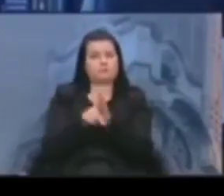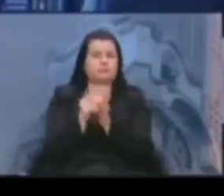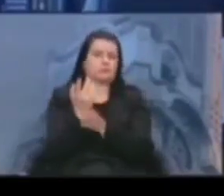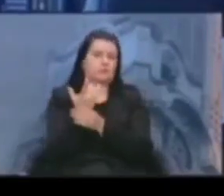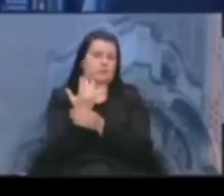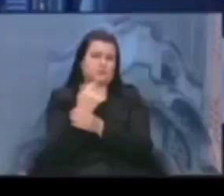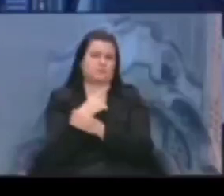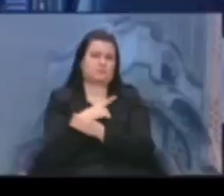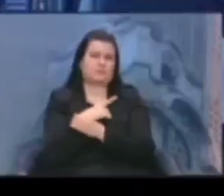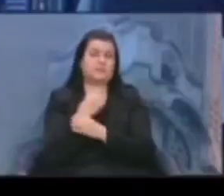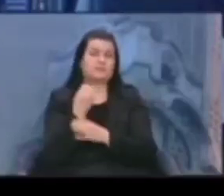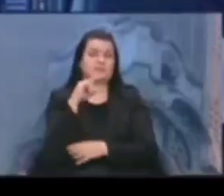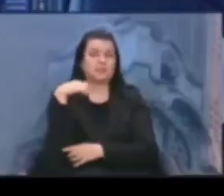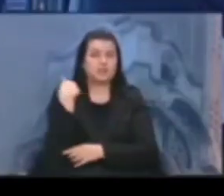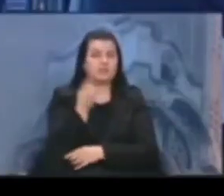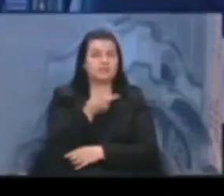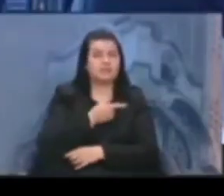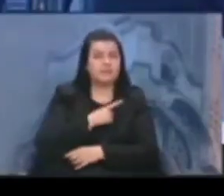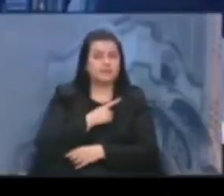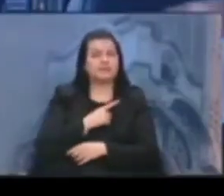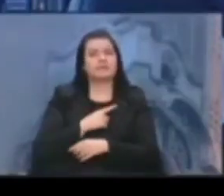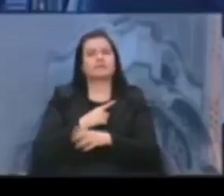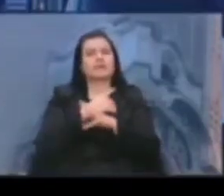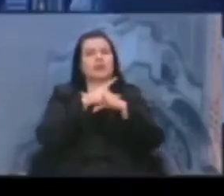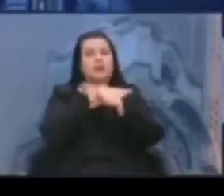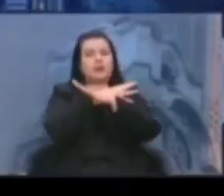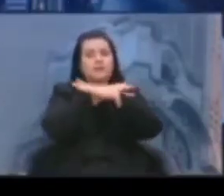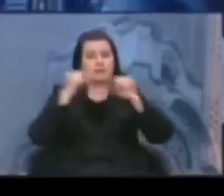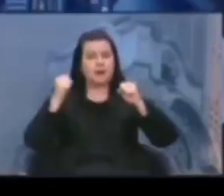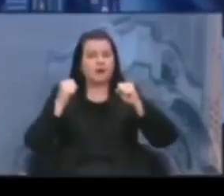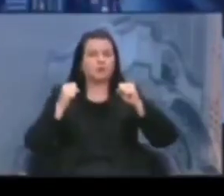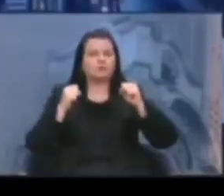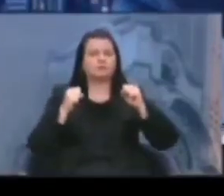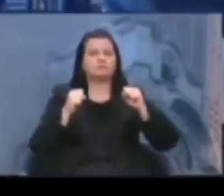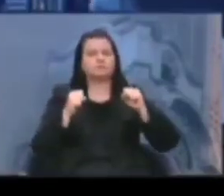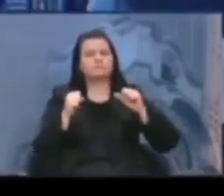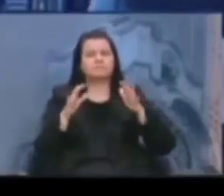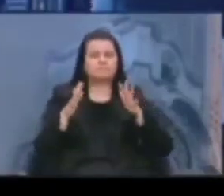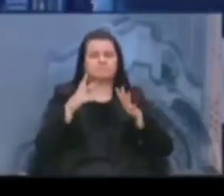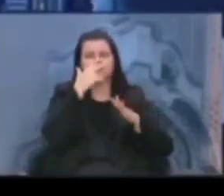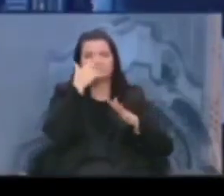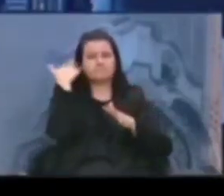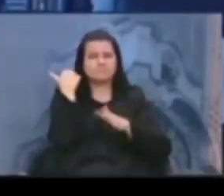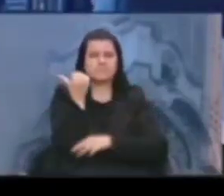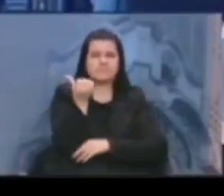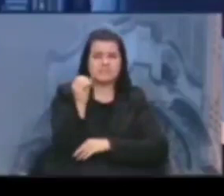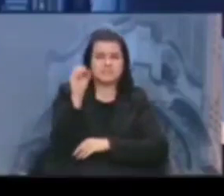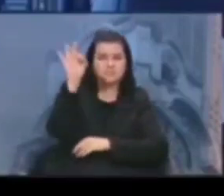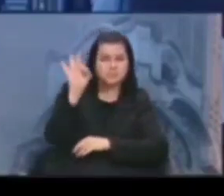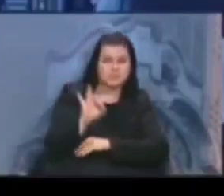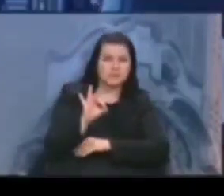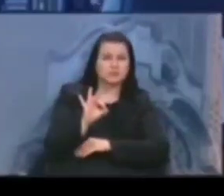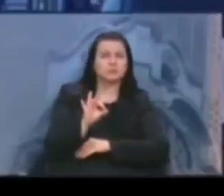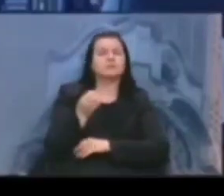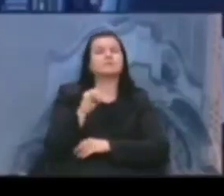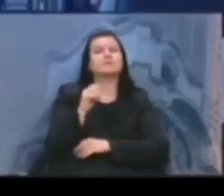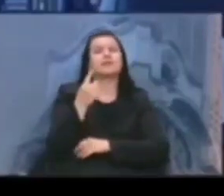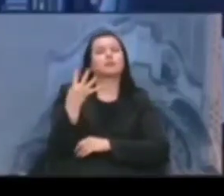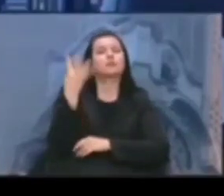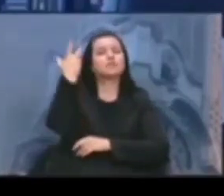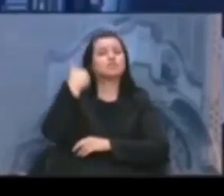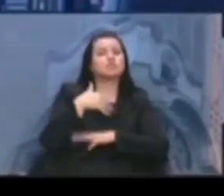Se nós tivéssemos um lockdown moderado, como foi lá no início, de 60%, durante 14 dias,